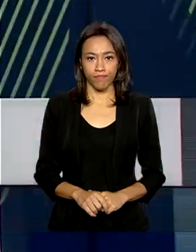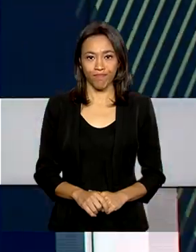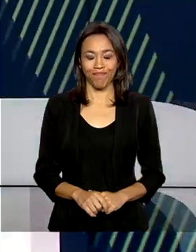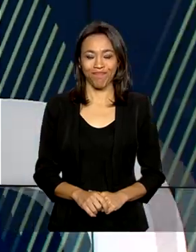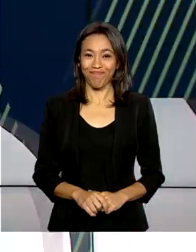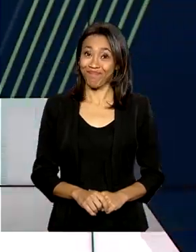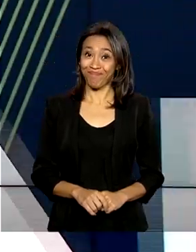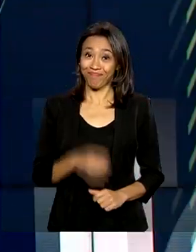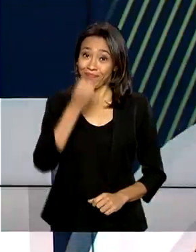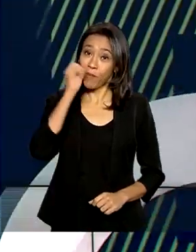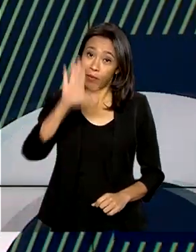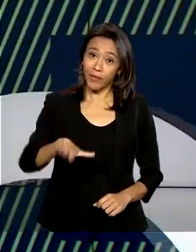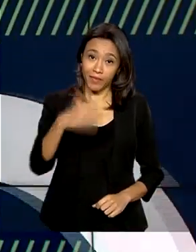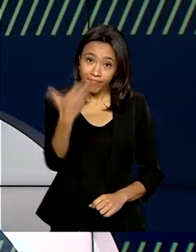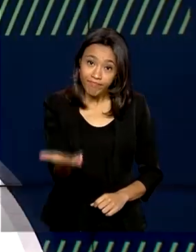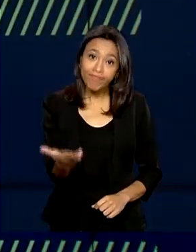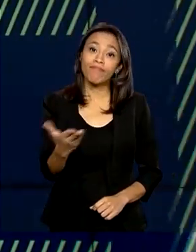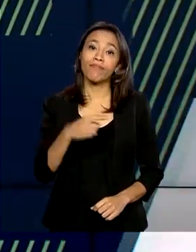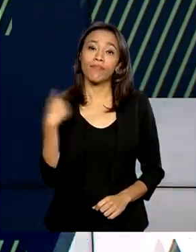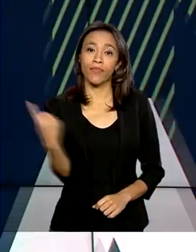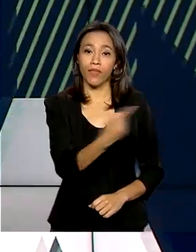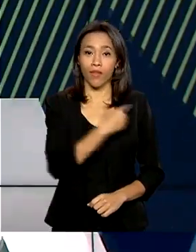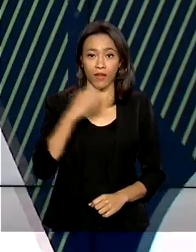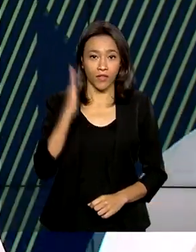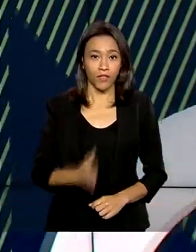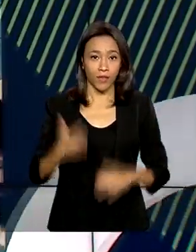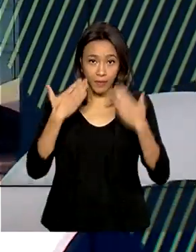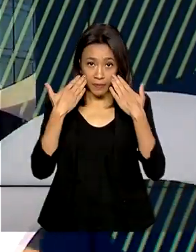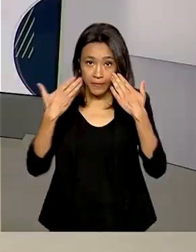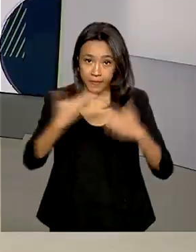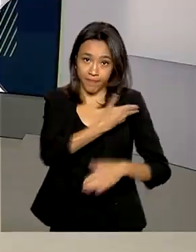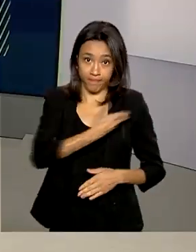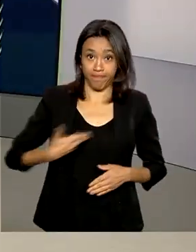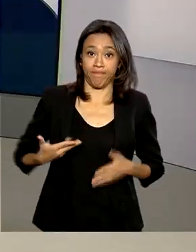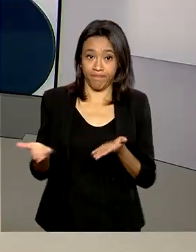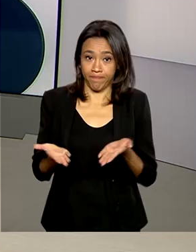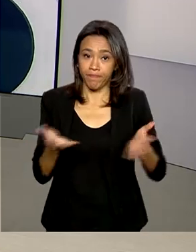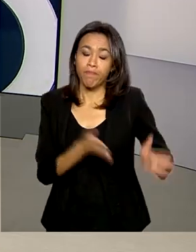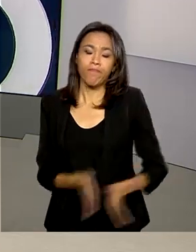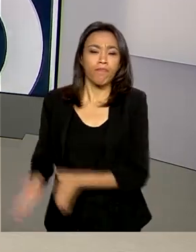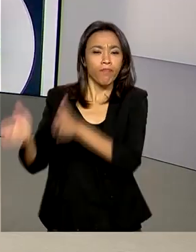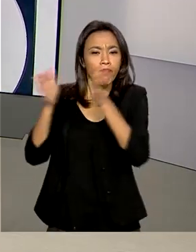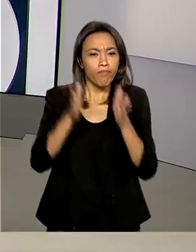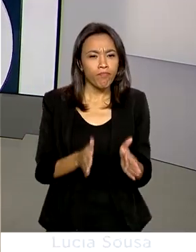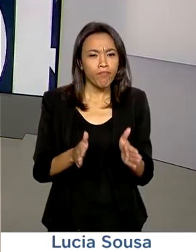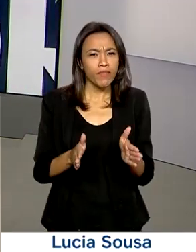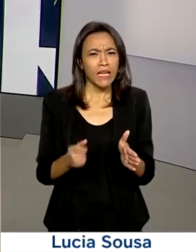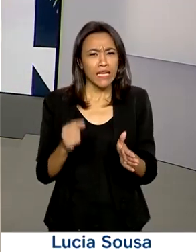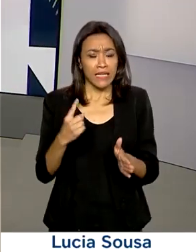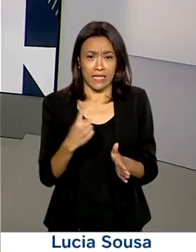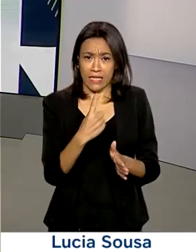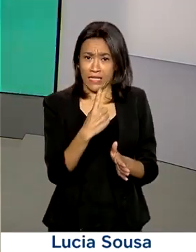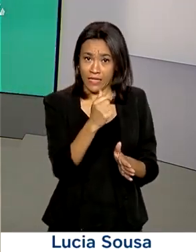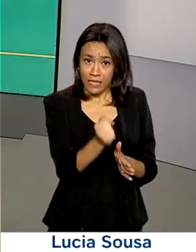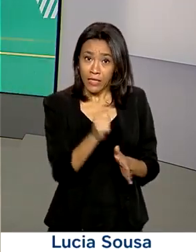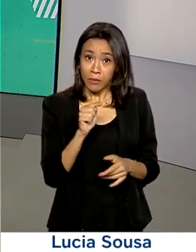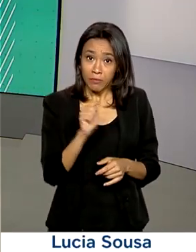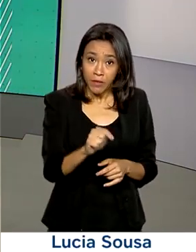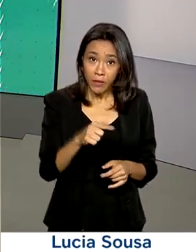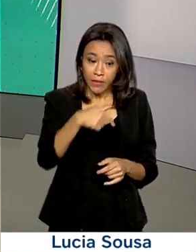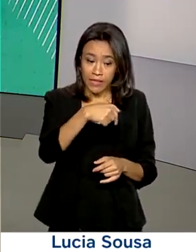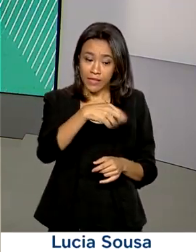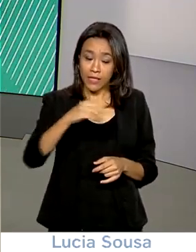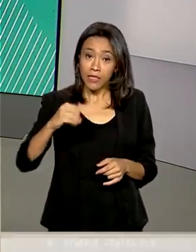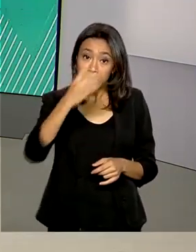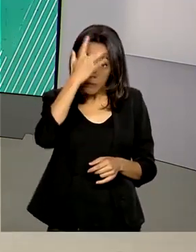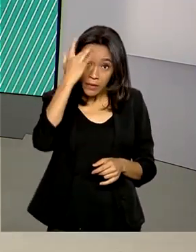Boa tarde para você. Já estamos no ar com mais um governo agora. Pelo menos 17.700 brasileiros que